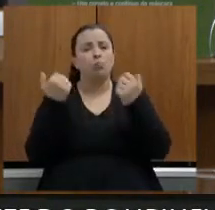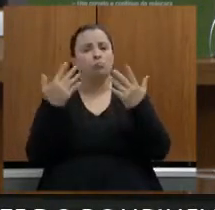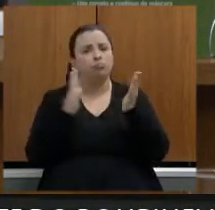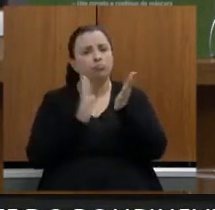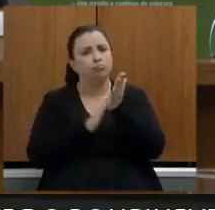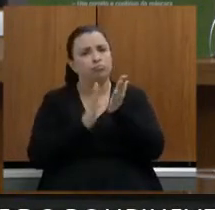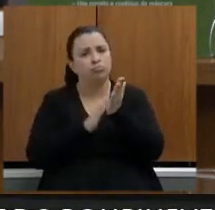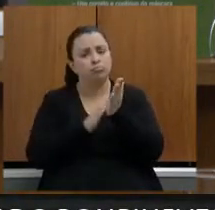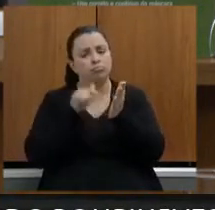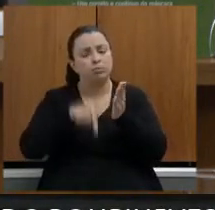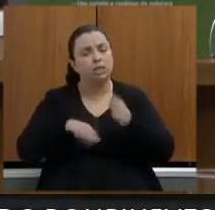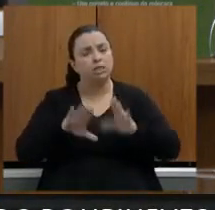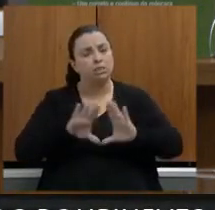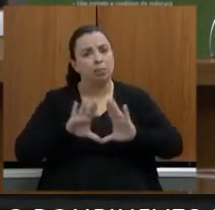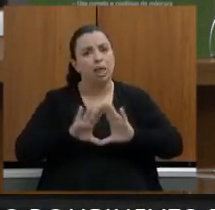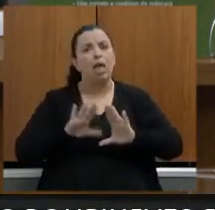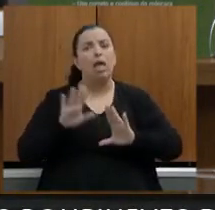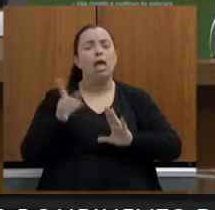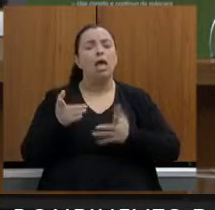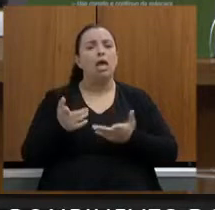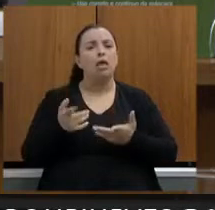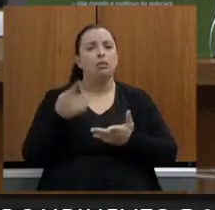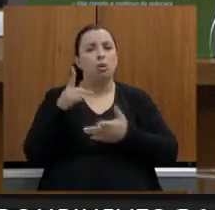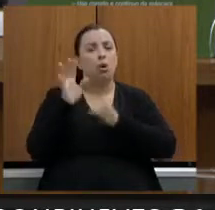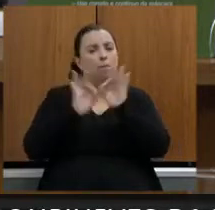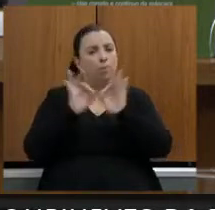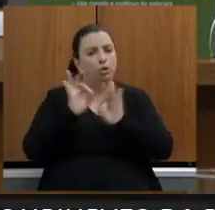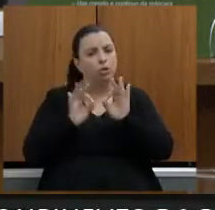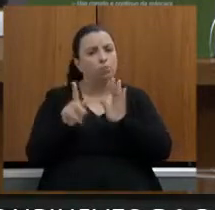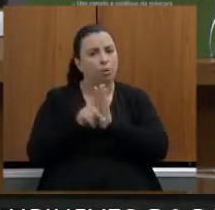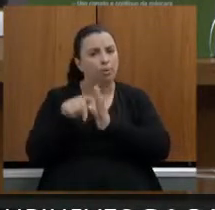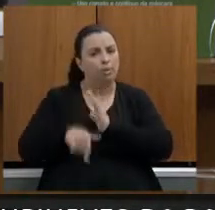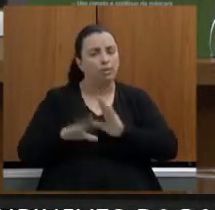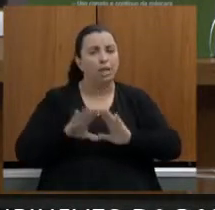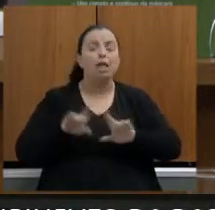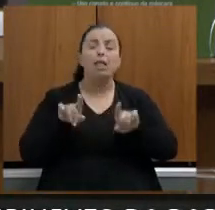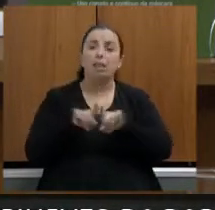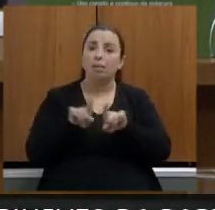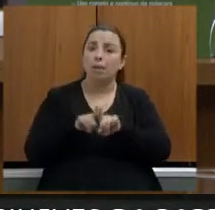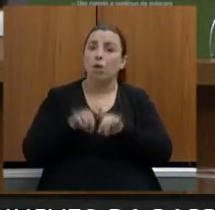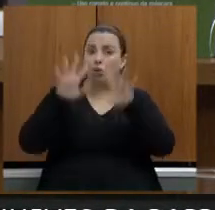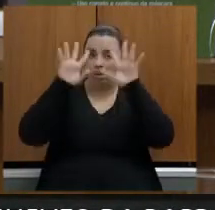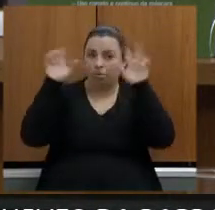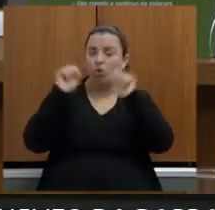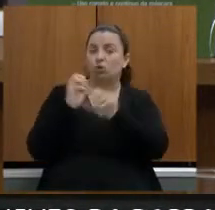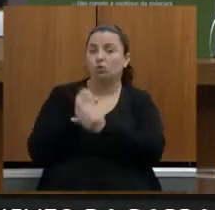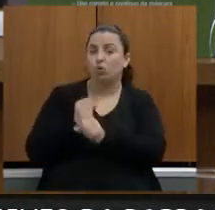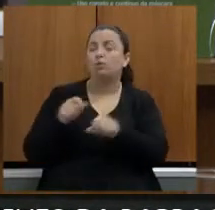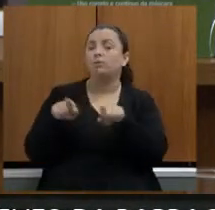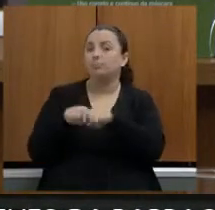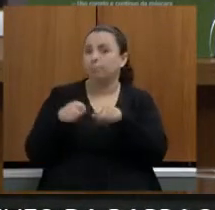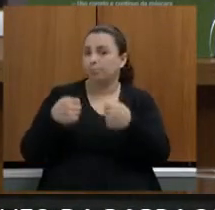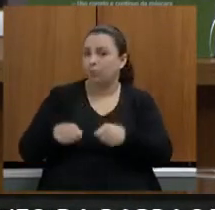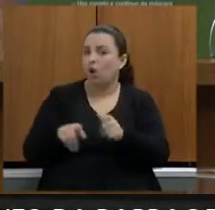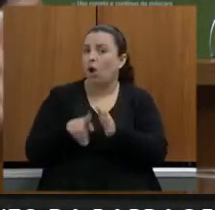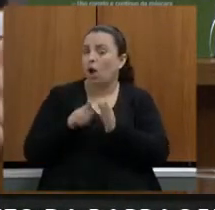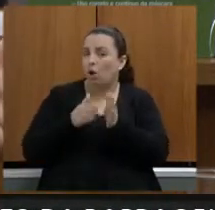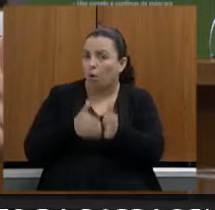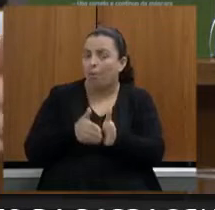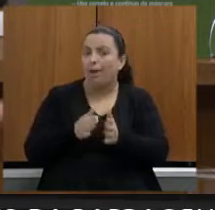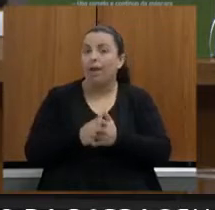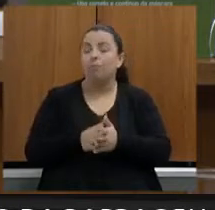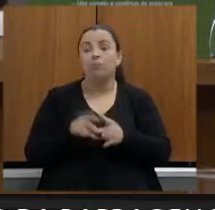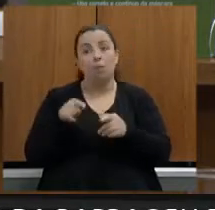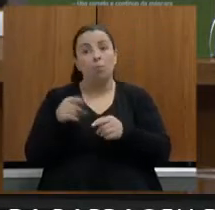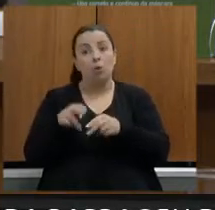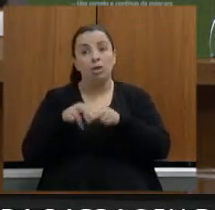e é uma questão para ser acompanhada também pelo Tribunal de Contas e até para essa questão do repasse